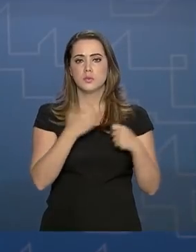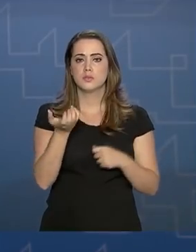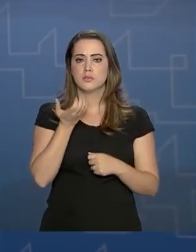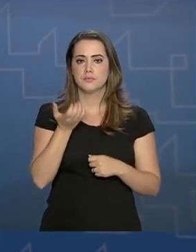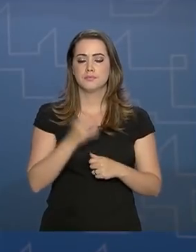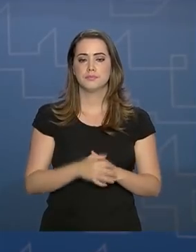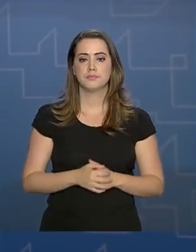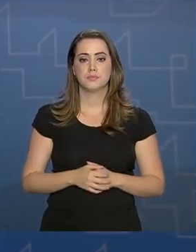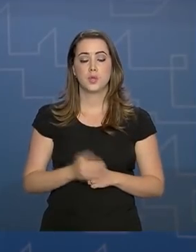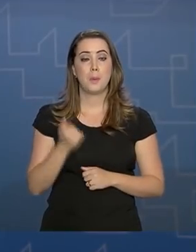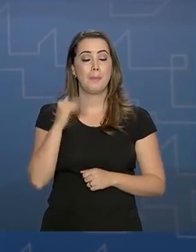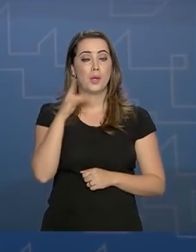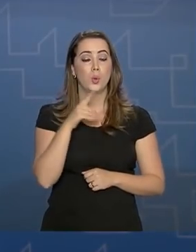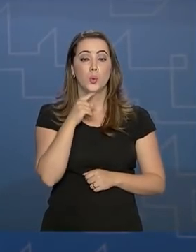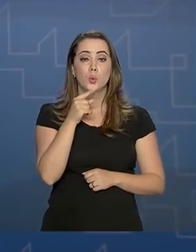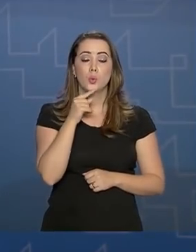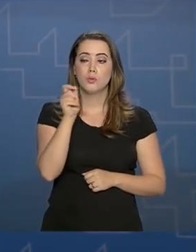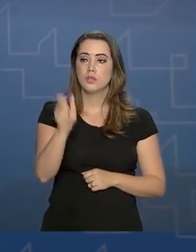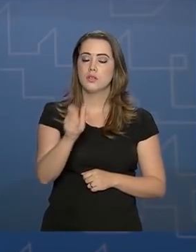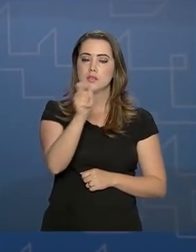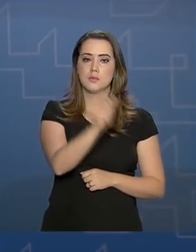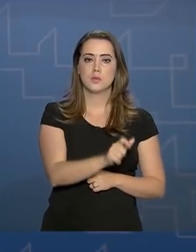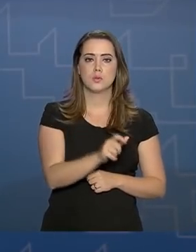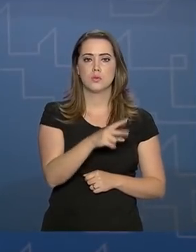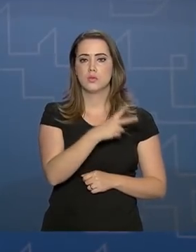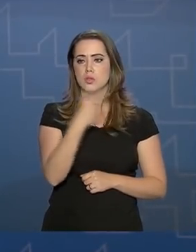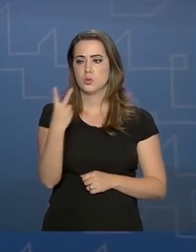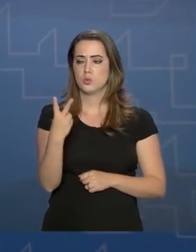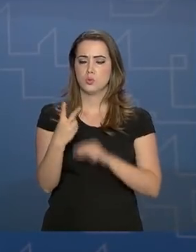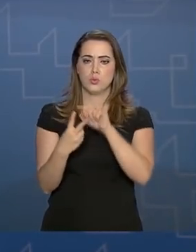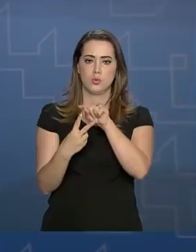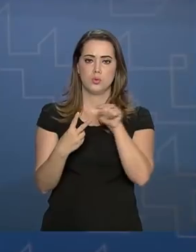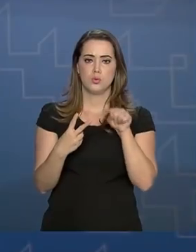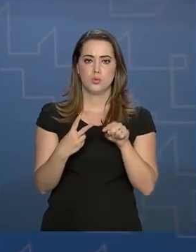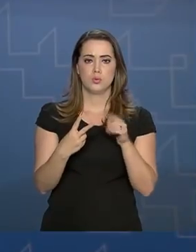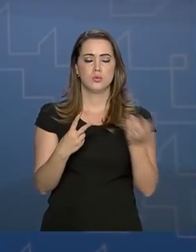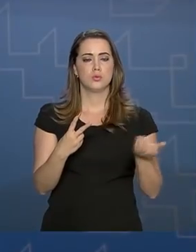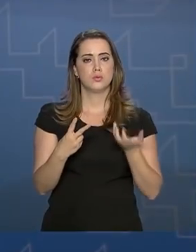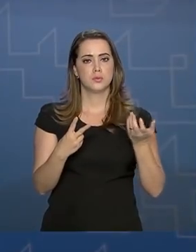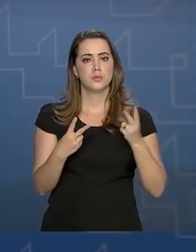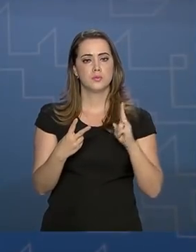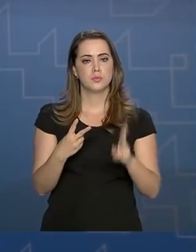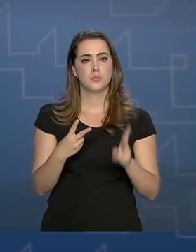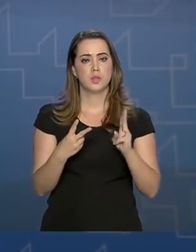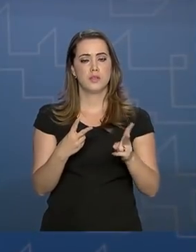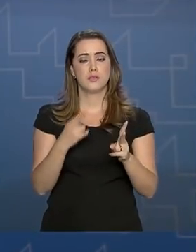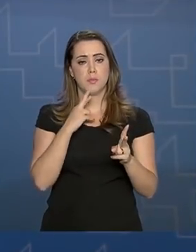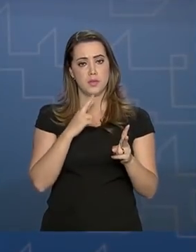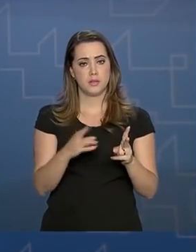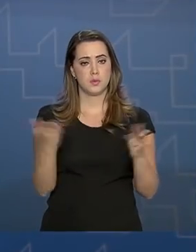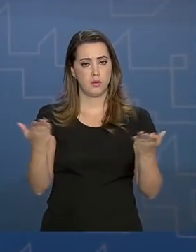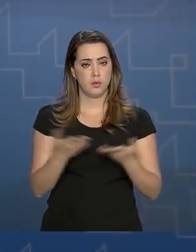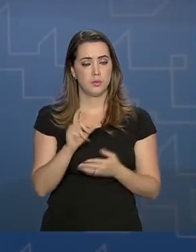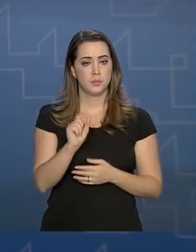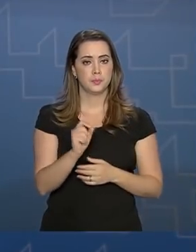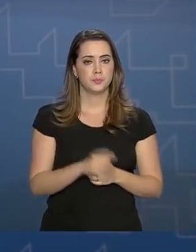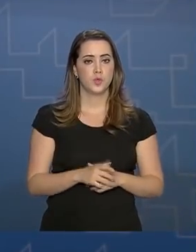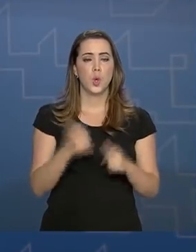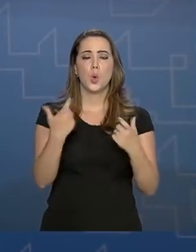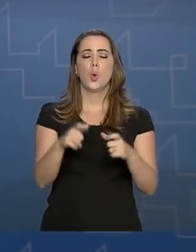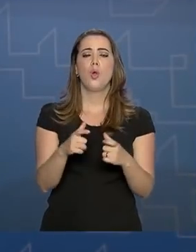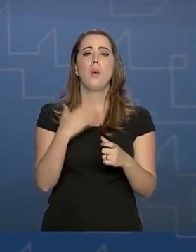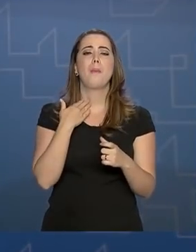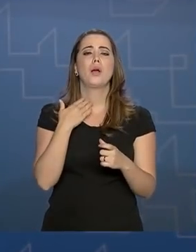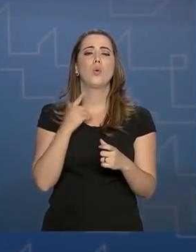dentro. A maior dúvida do cidadão, ou pelo menos as duas que a gente tenta responder agora, é onde eu tenho